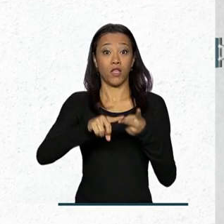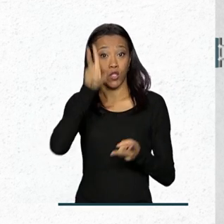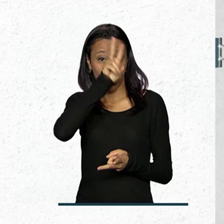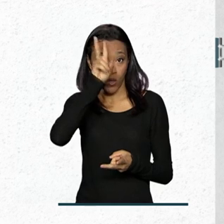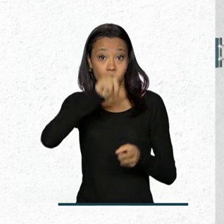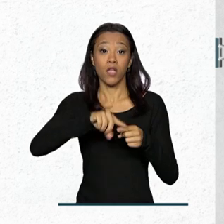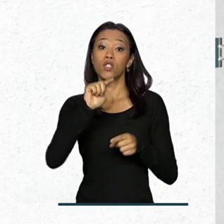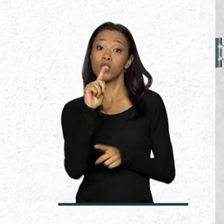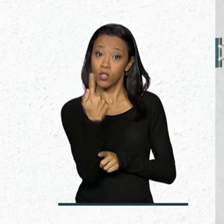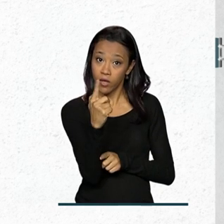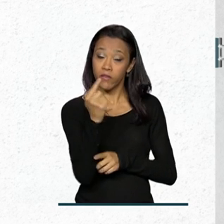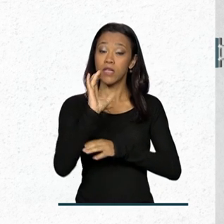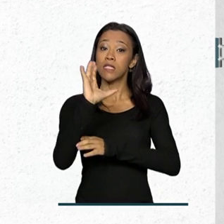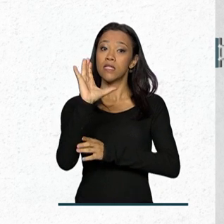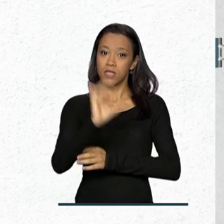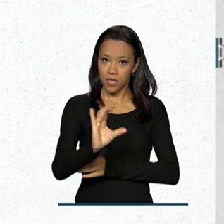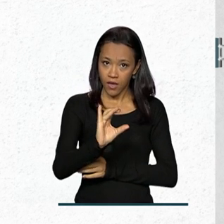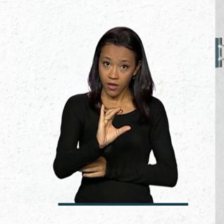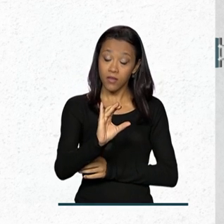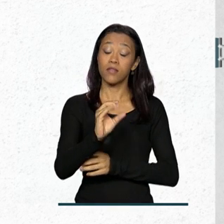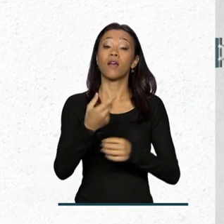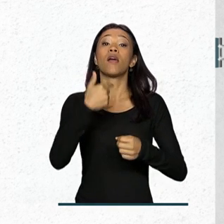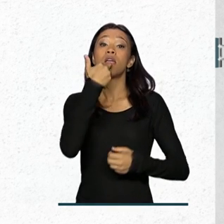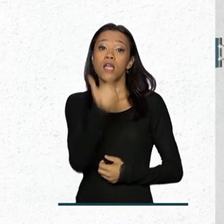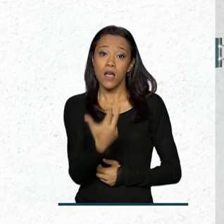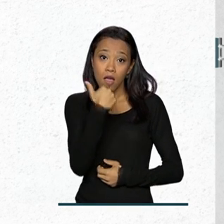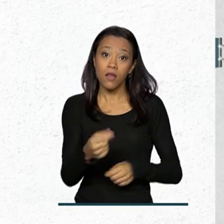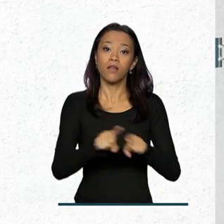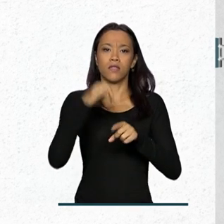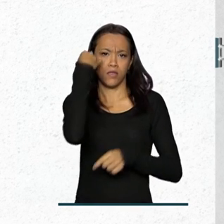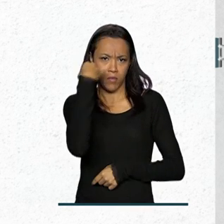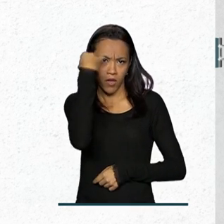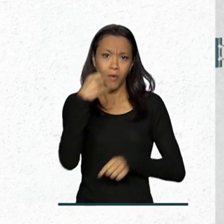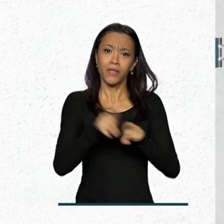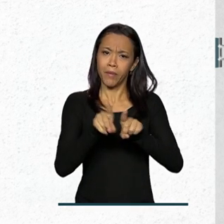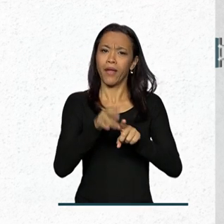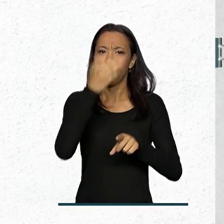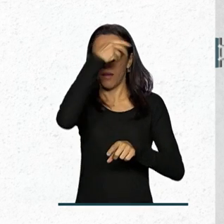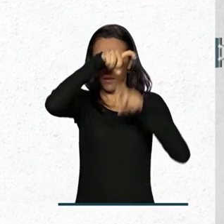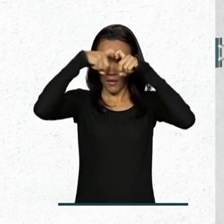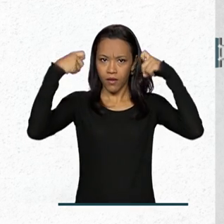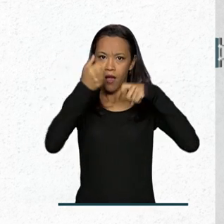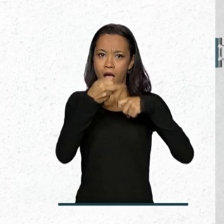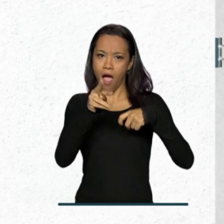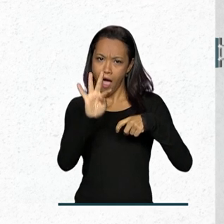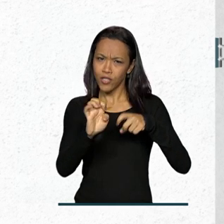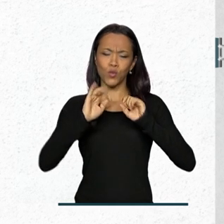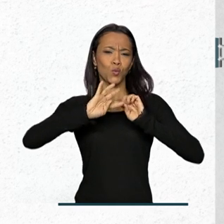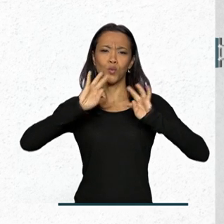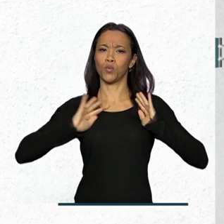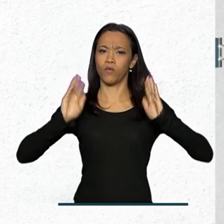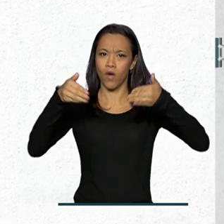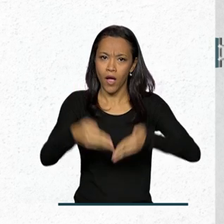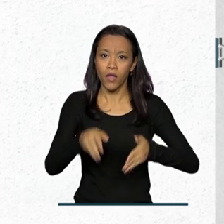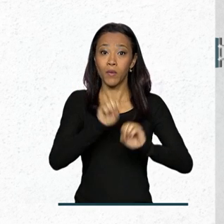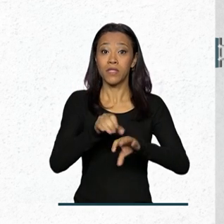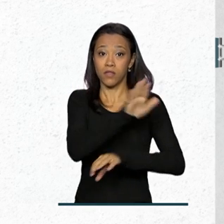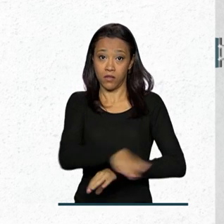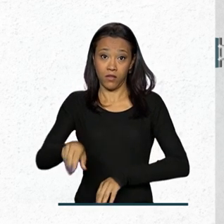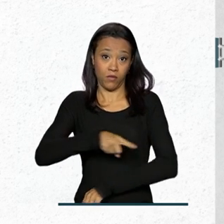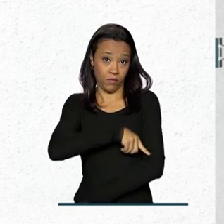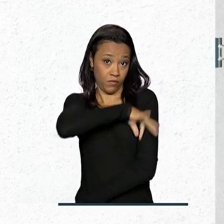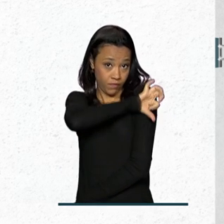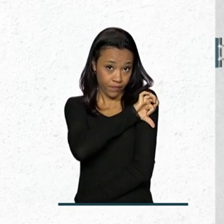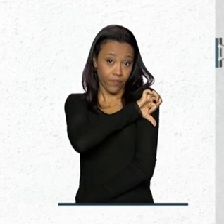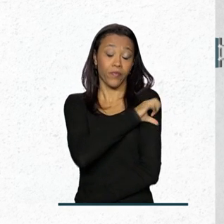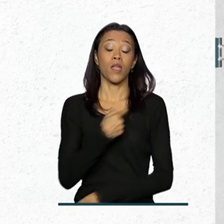geografia, ciências da natureza, inglês, espanhol e artes, todas voltadas ao ensino fundamental. As